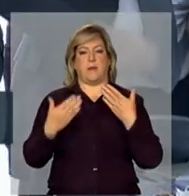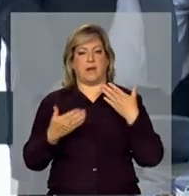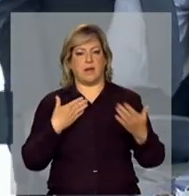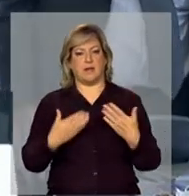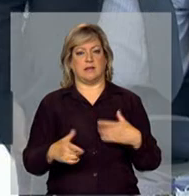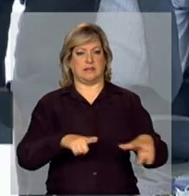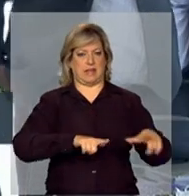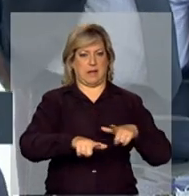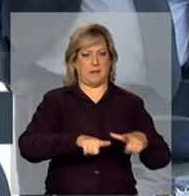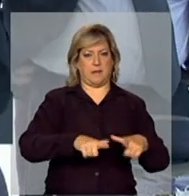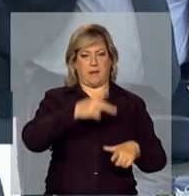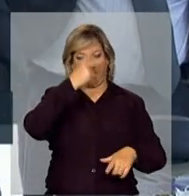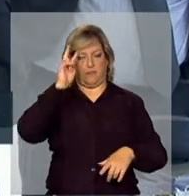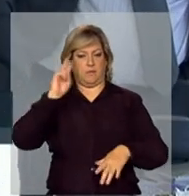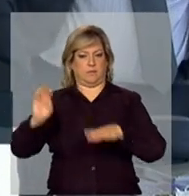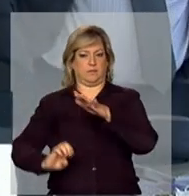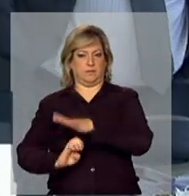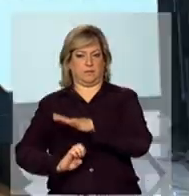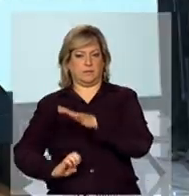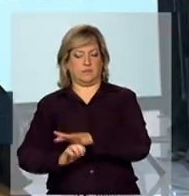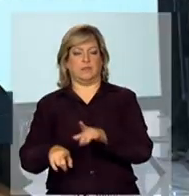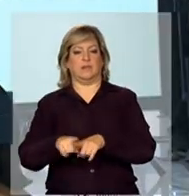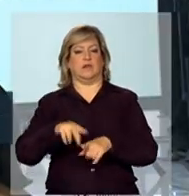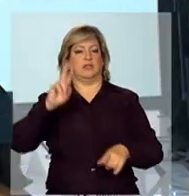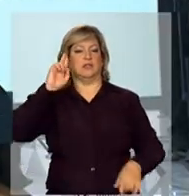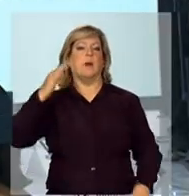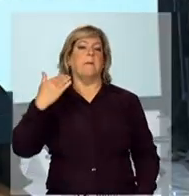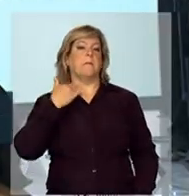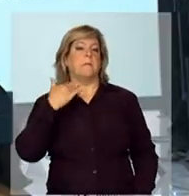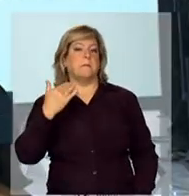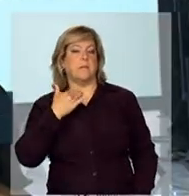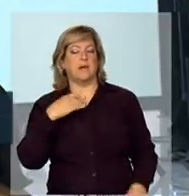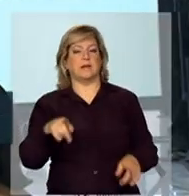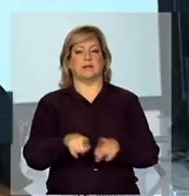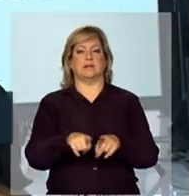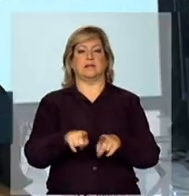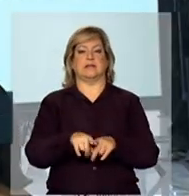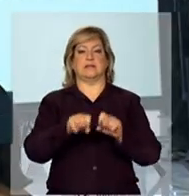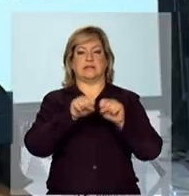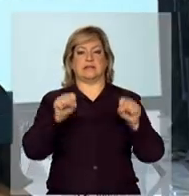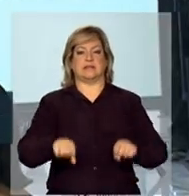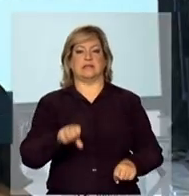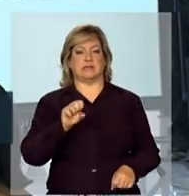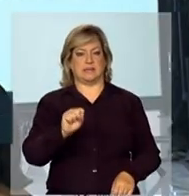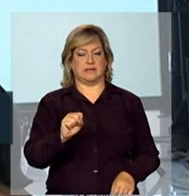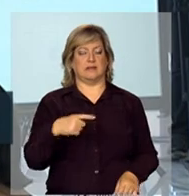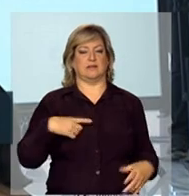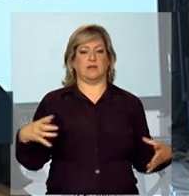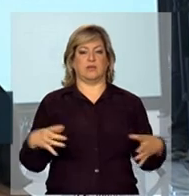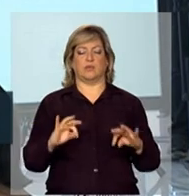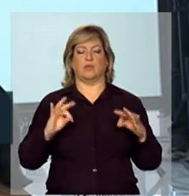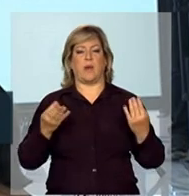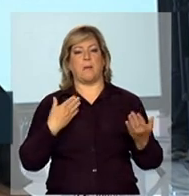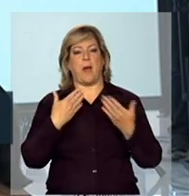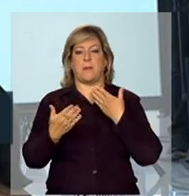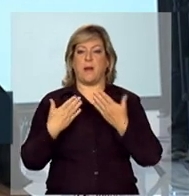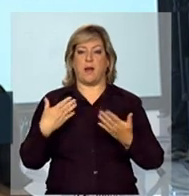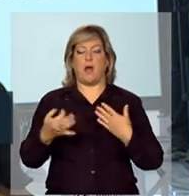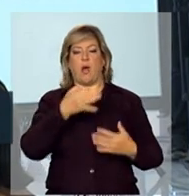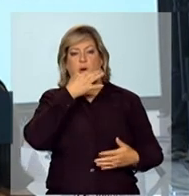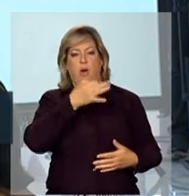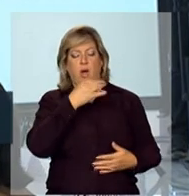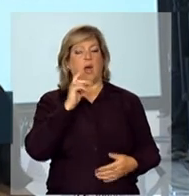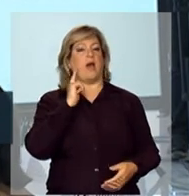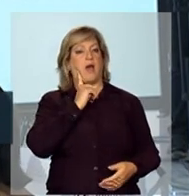trabalhadores, sentem o sistema financeiro, sentem o sistema S, para que ele possa estar ouvindo essas críticas,